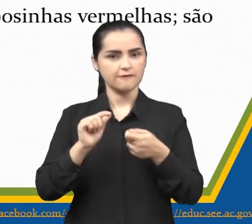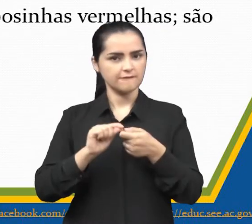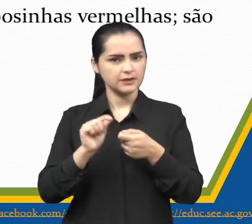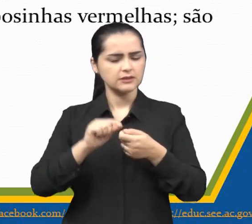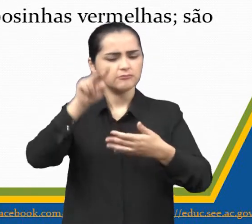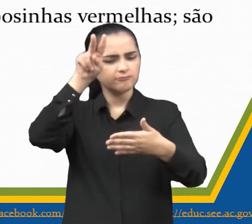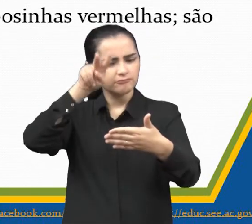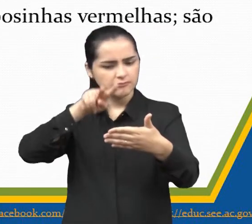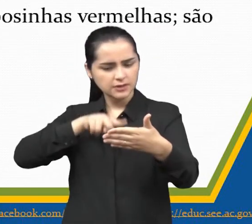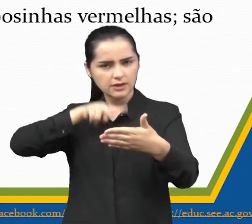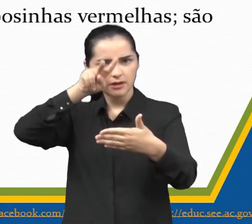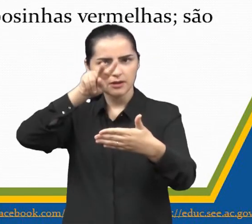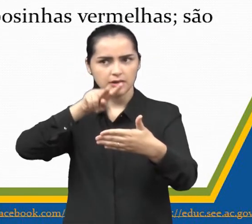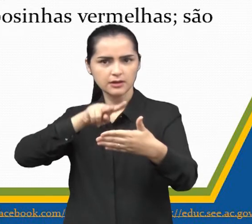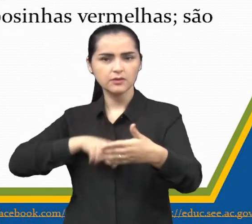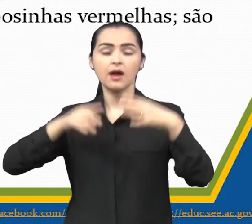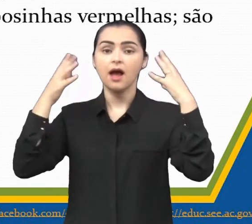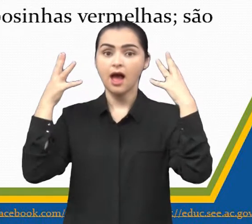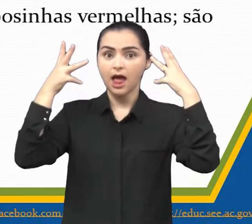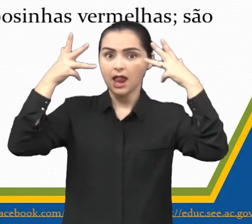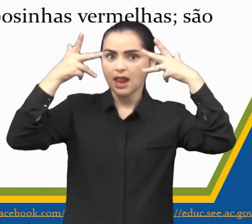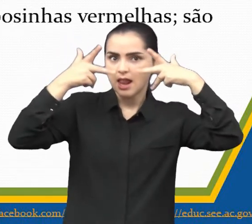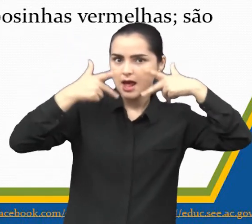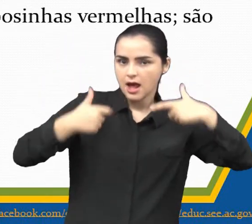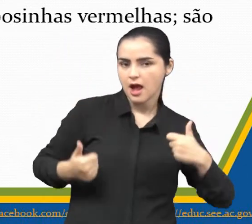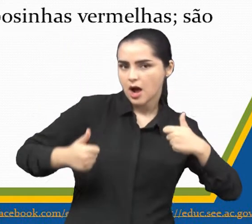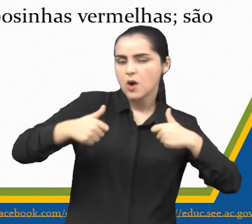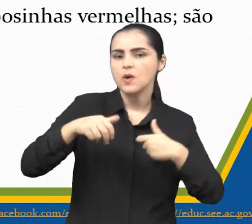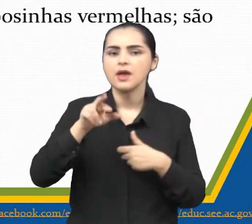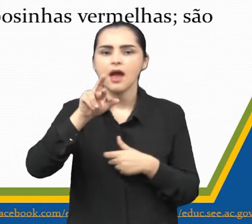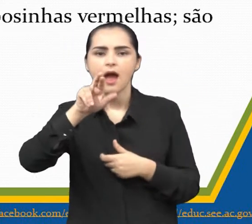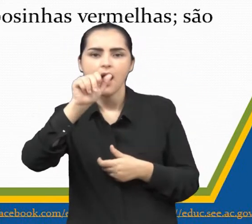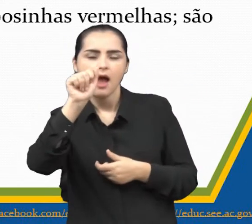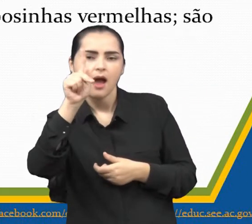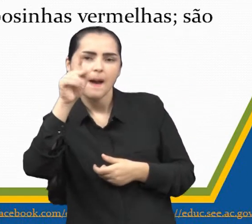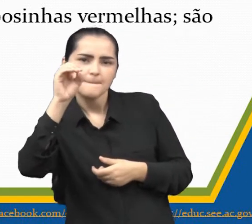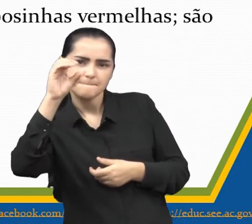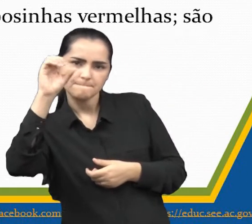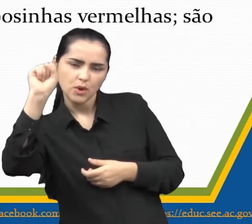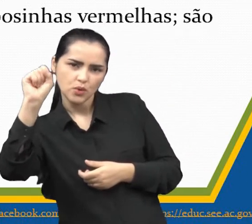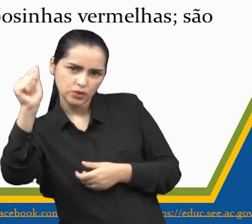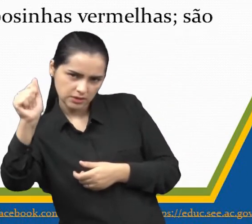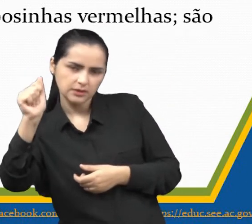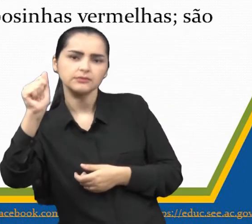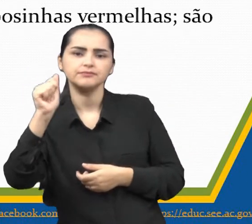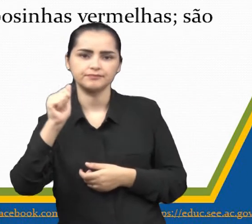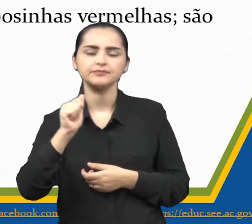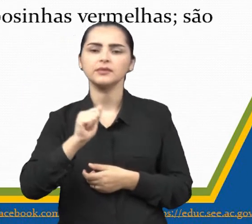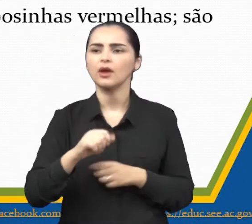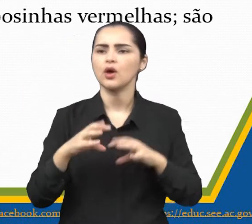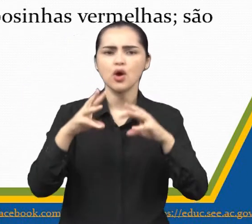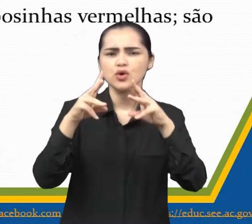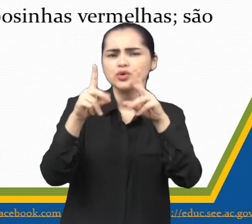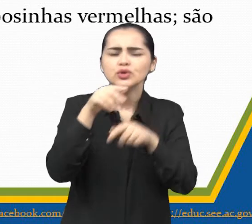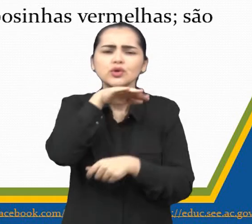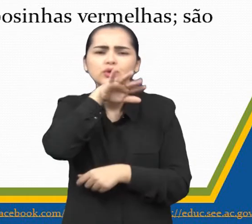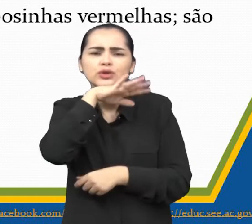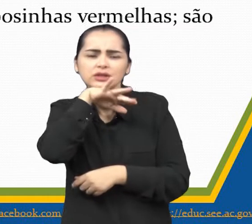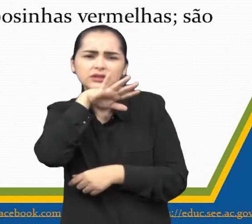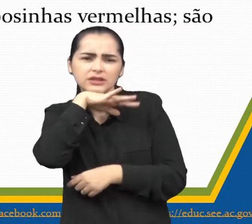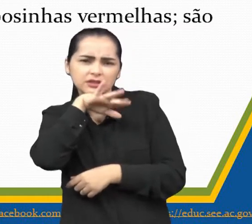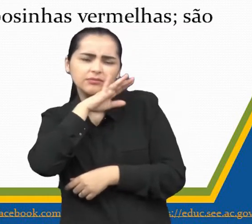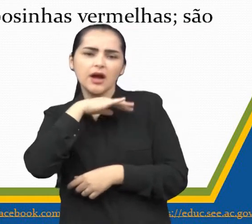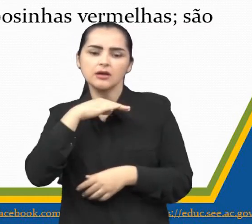leão, a leô, perdão, e a raposa. Fala o seguinte, vamos lá. Todos os animais estavam se